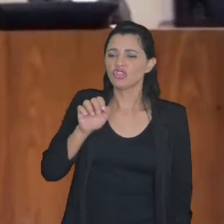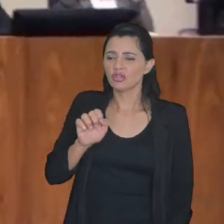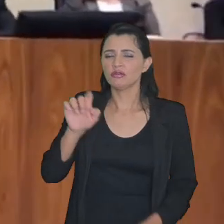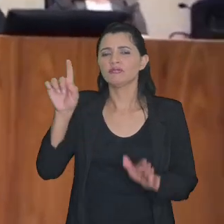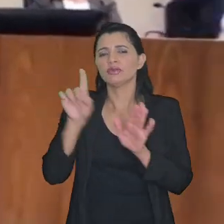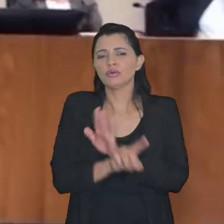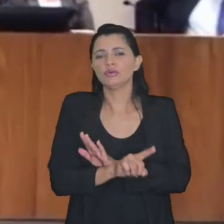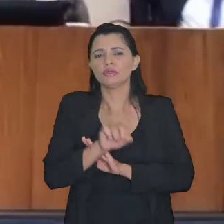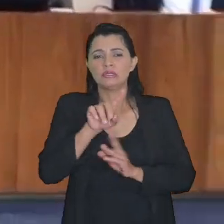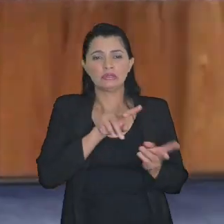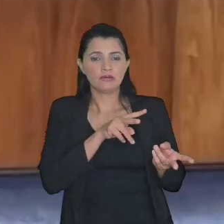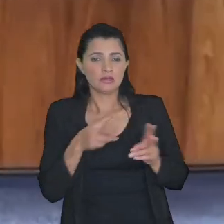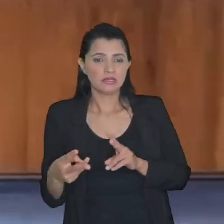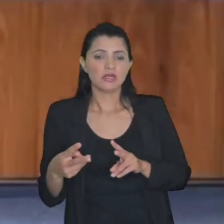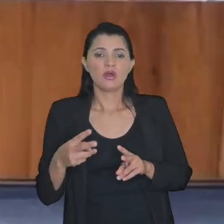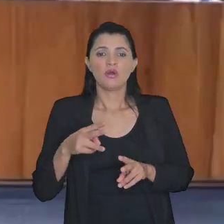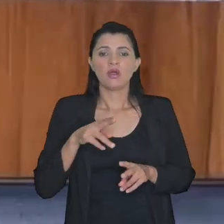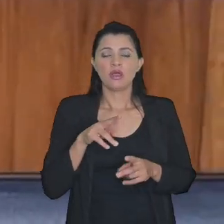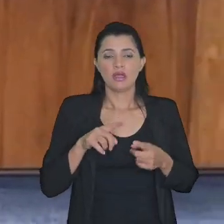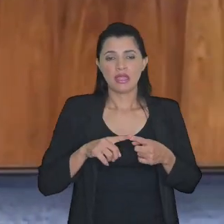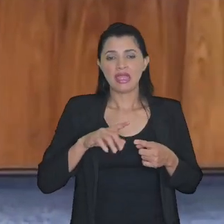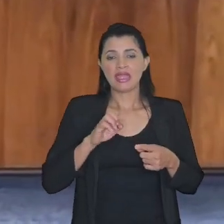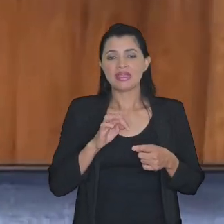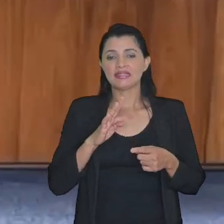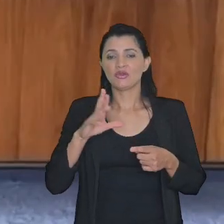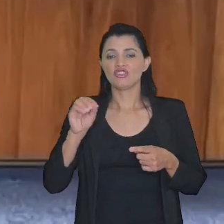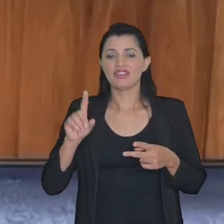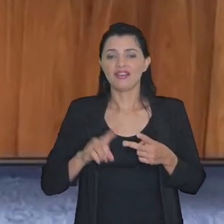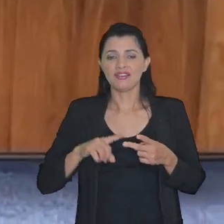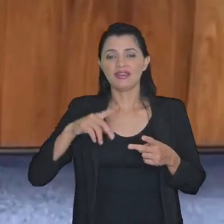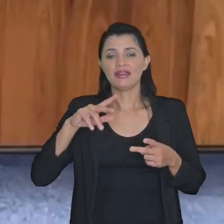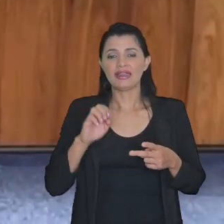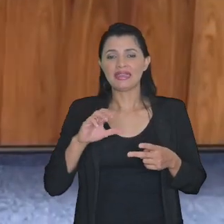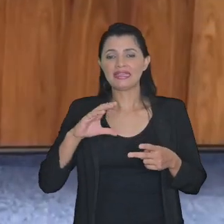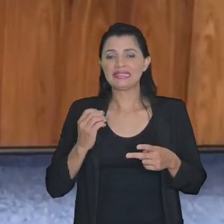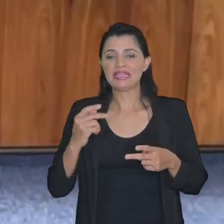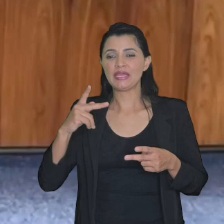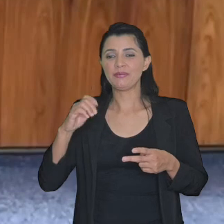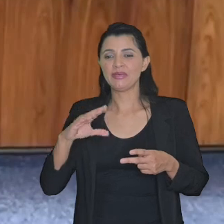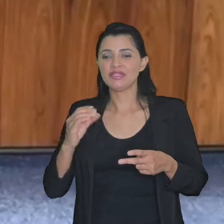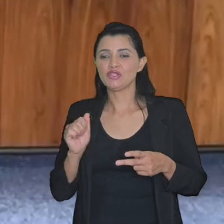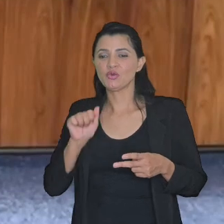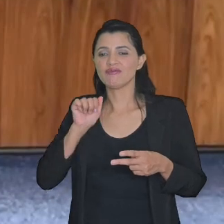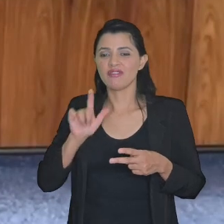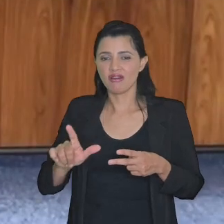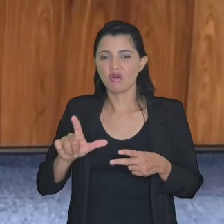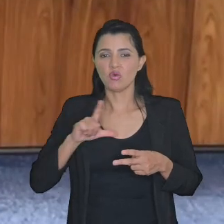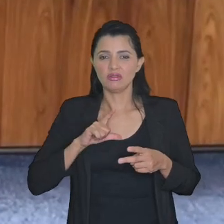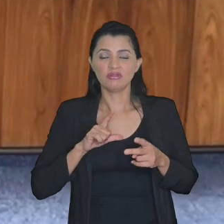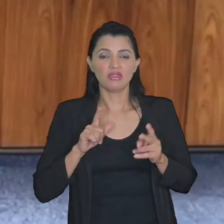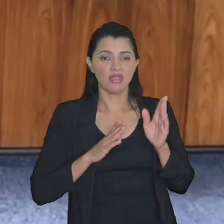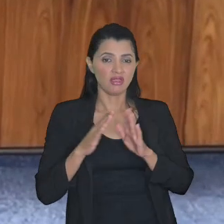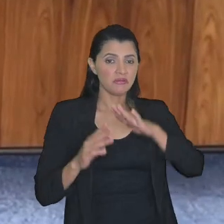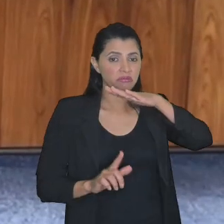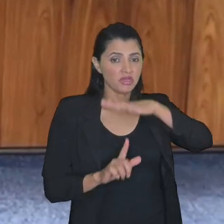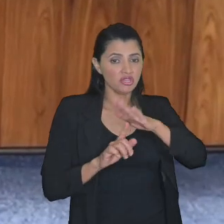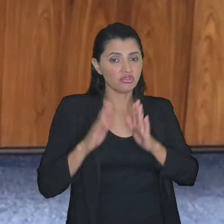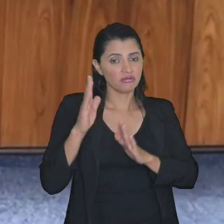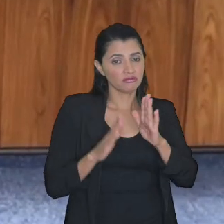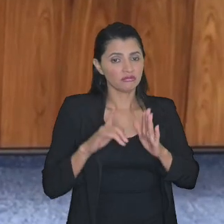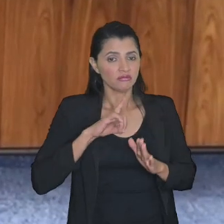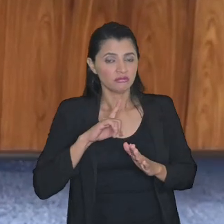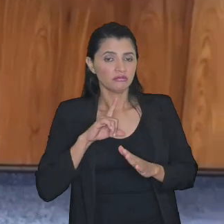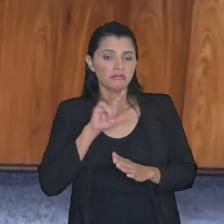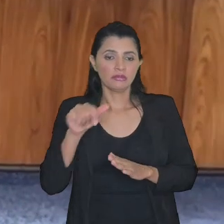pergunta na transação excepcional extraordinária tem limite de data em que o débito foi inscrito em dívida ativa afirma que tem um cliente com